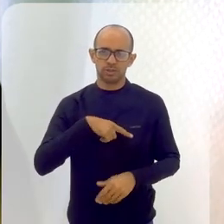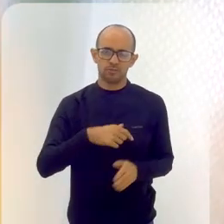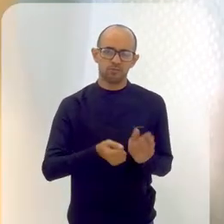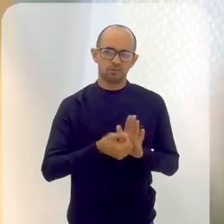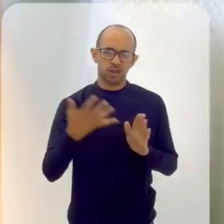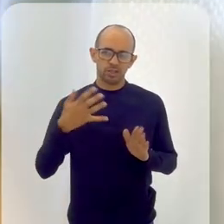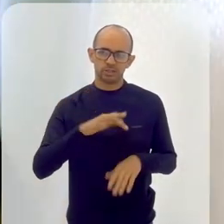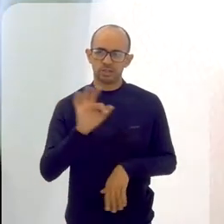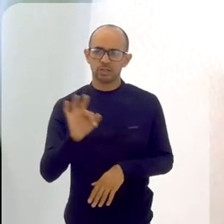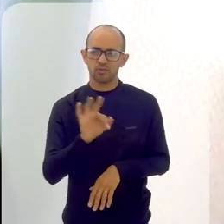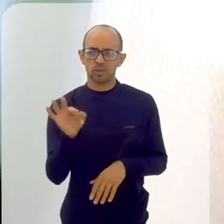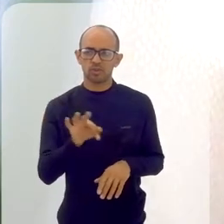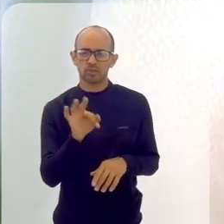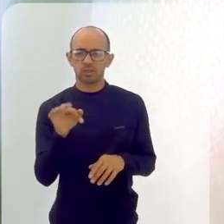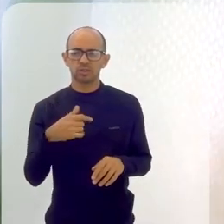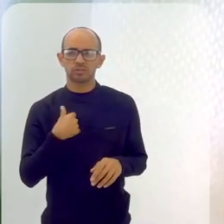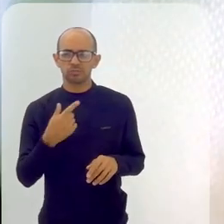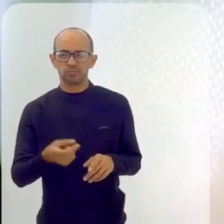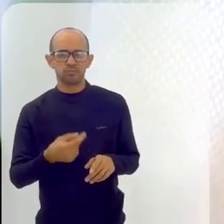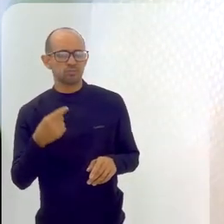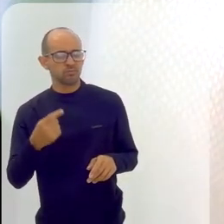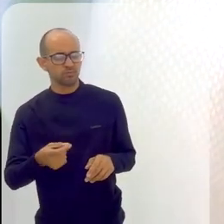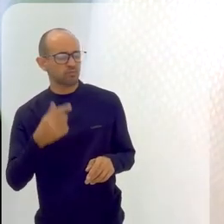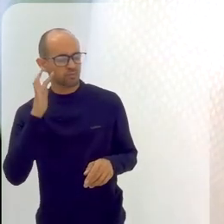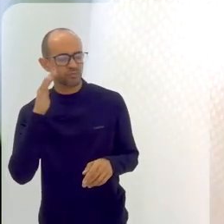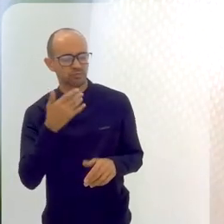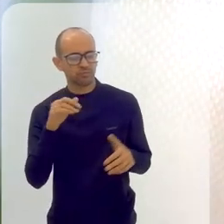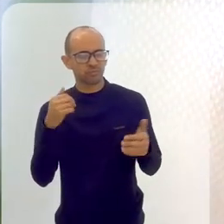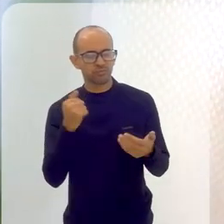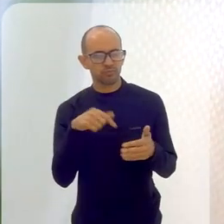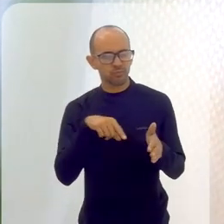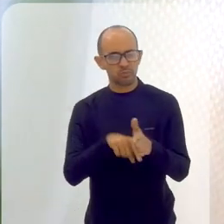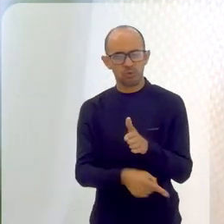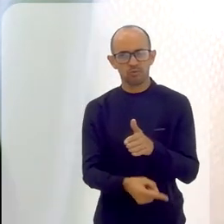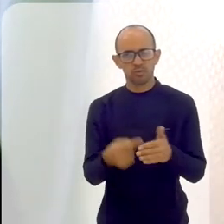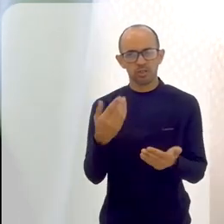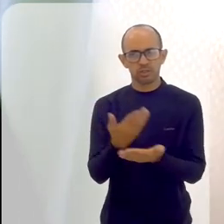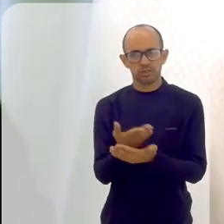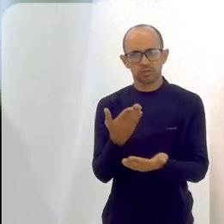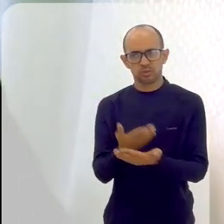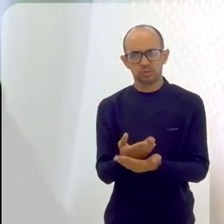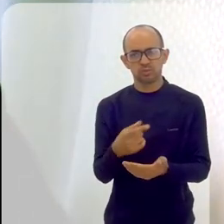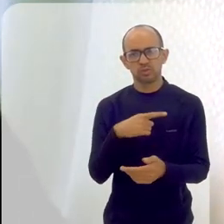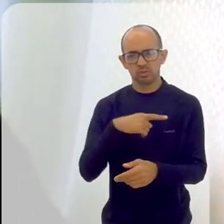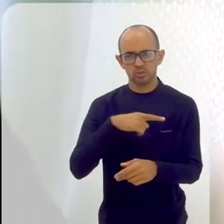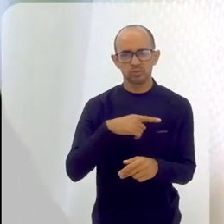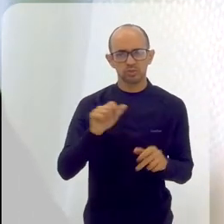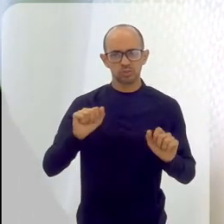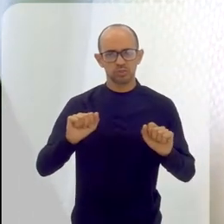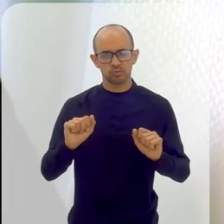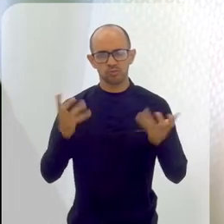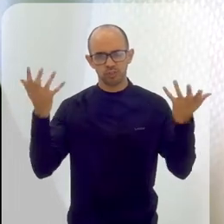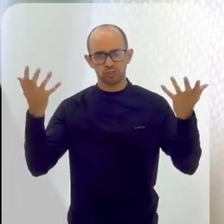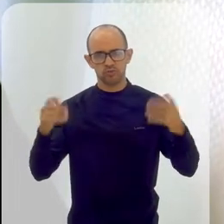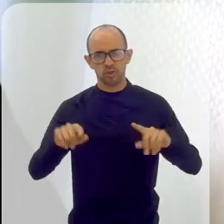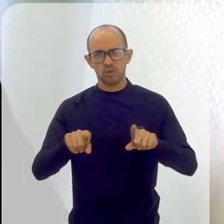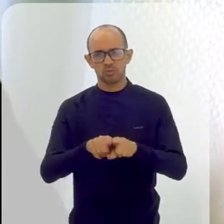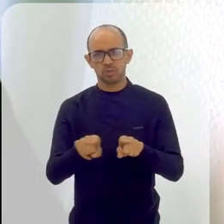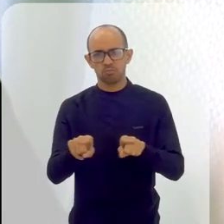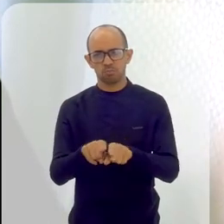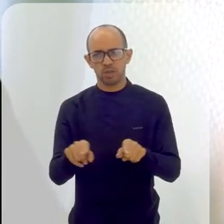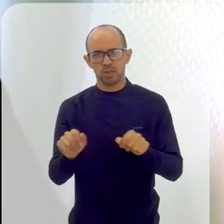E na faculdade, eu quis me embrenhar mais sobre isso. Eu já tinha conhecido as criadoras em festivais, rodando o Brasil